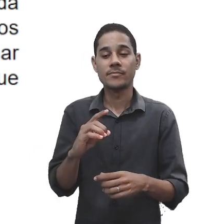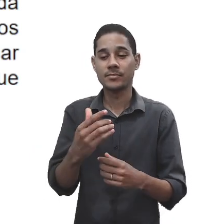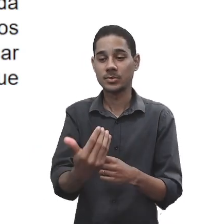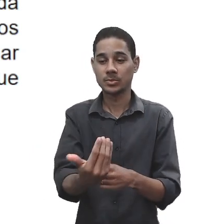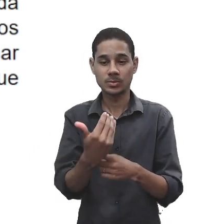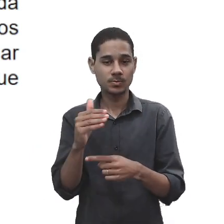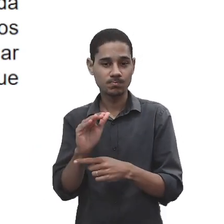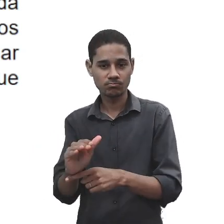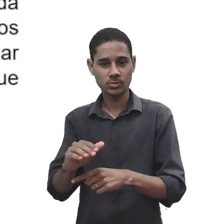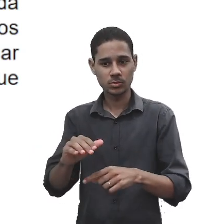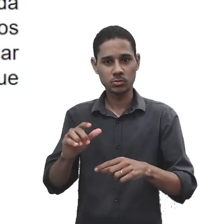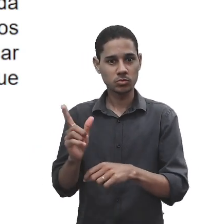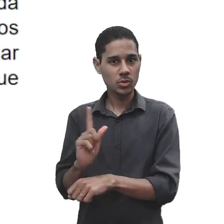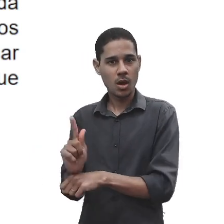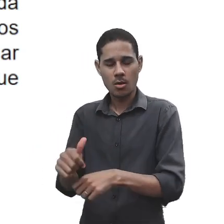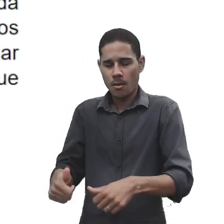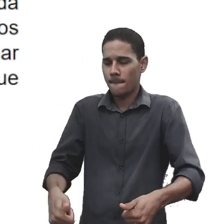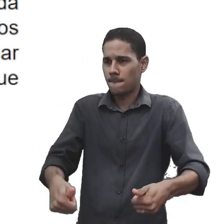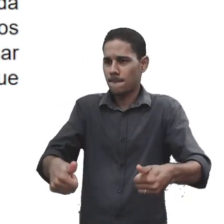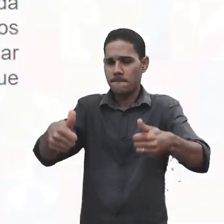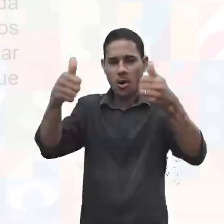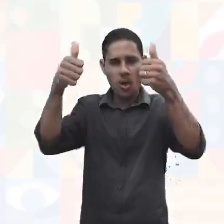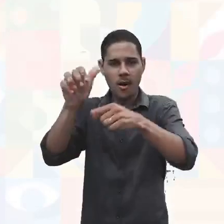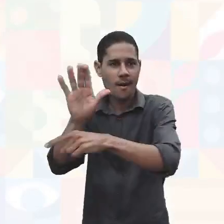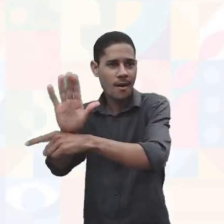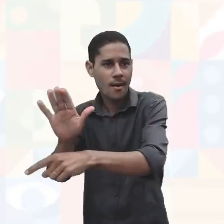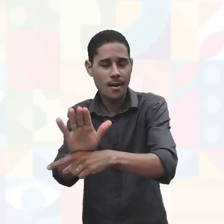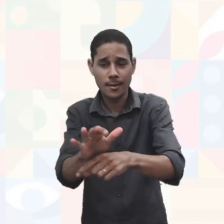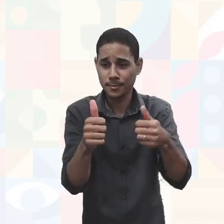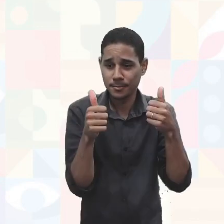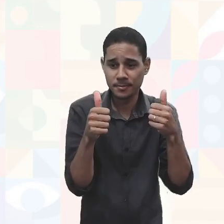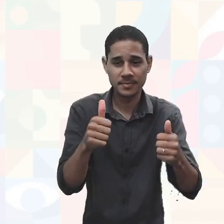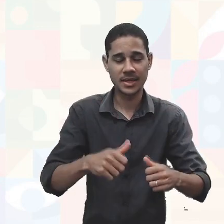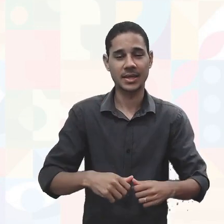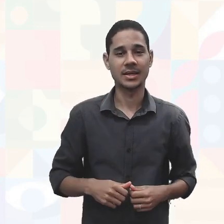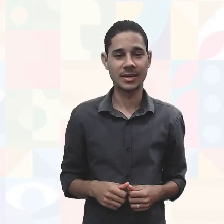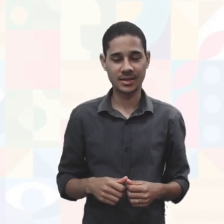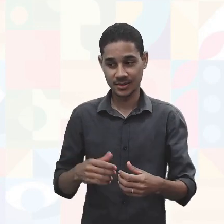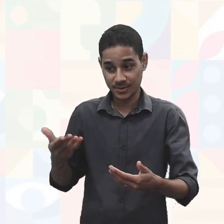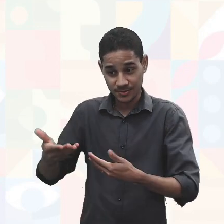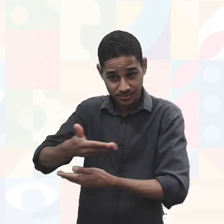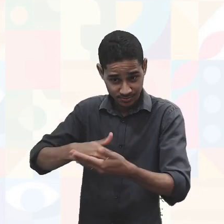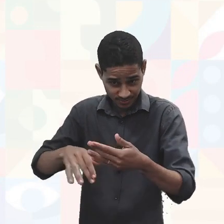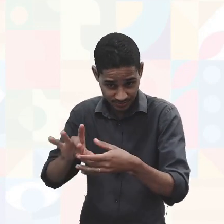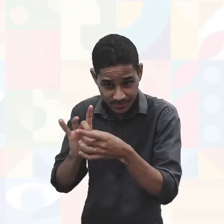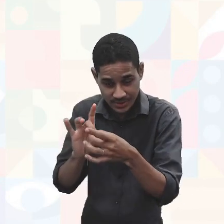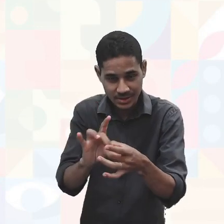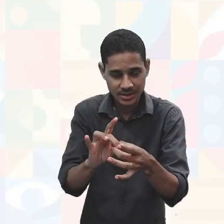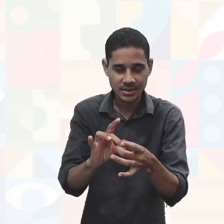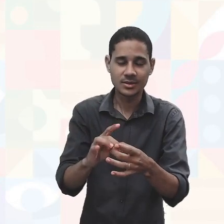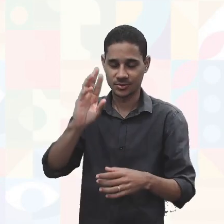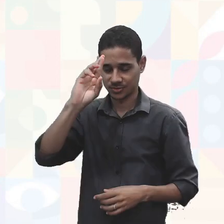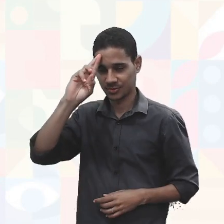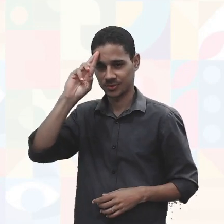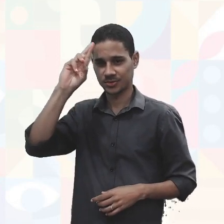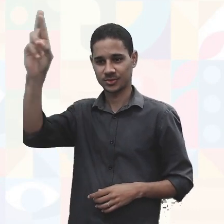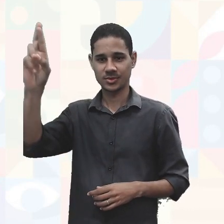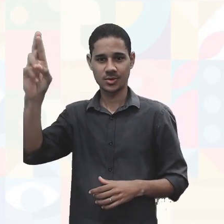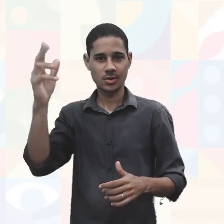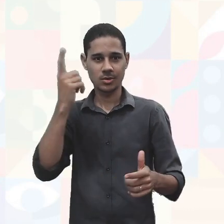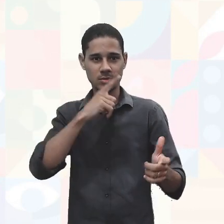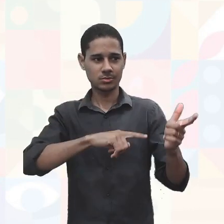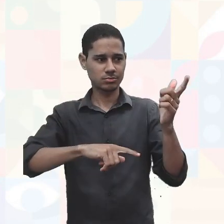gestão de qualidade, uma assistência eficaz. E com essa parceria, o gestor tem a probabilidade de obter